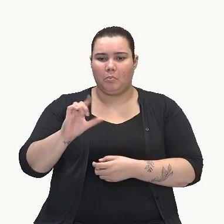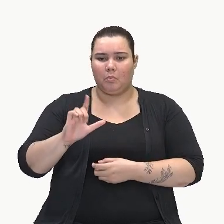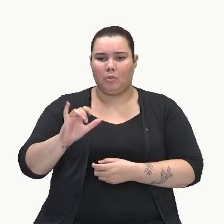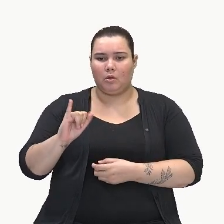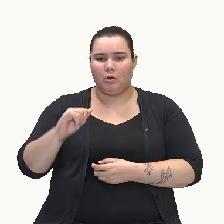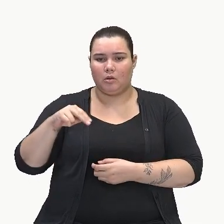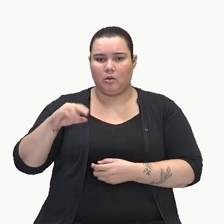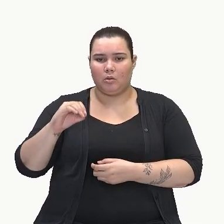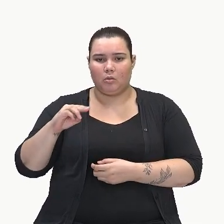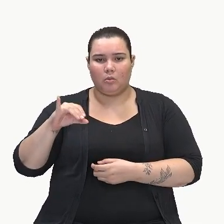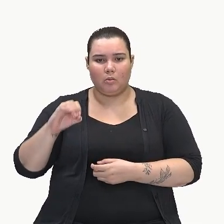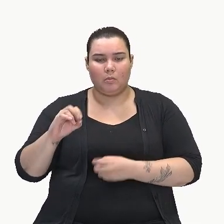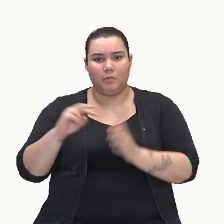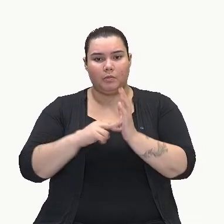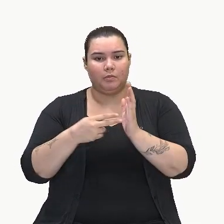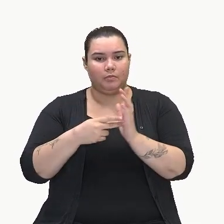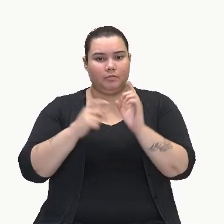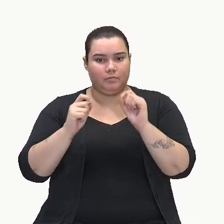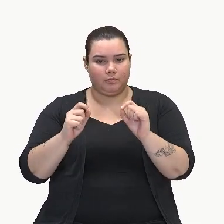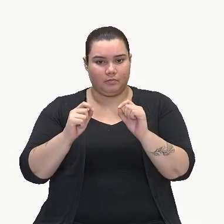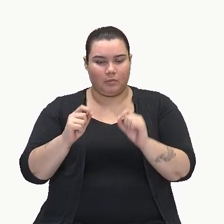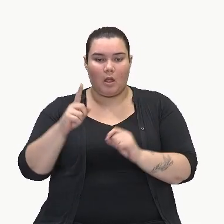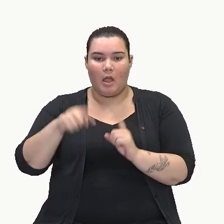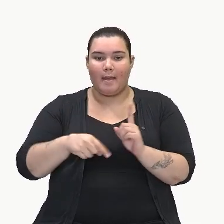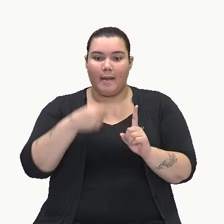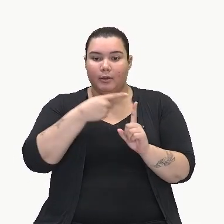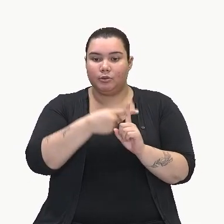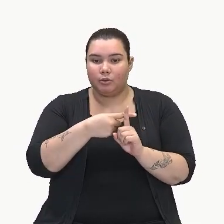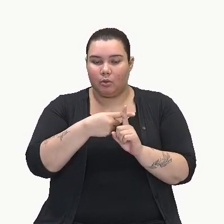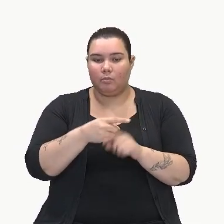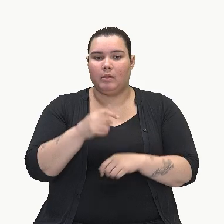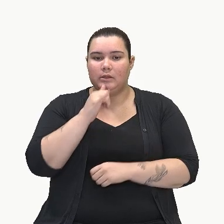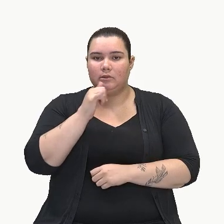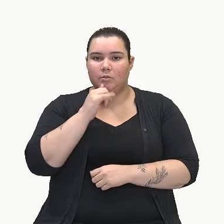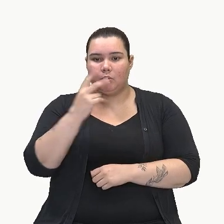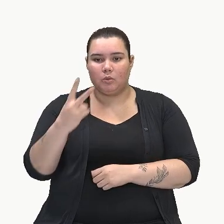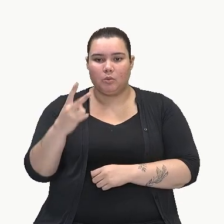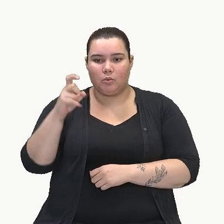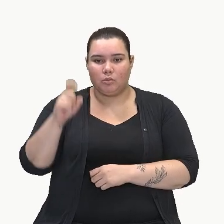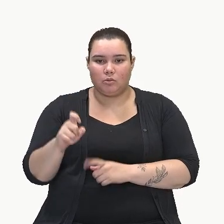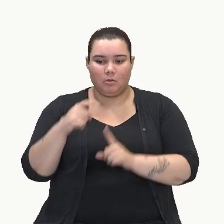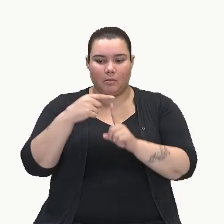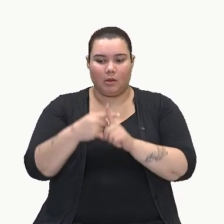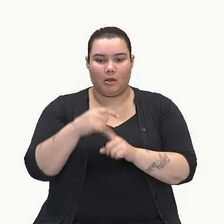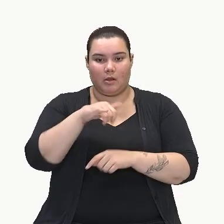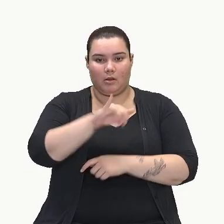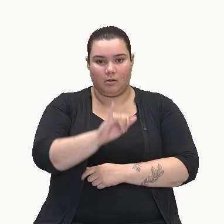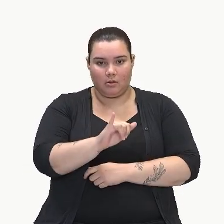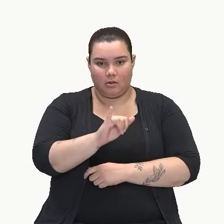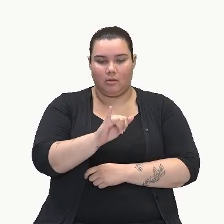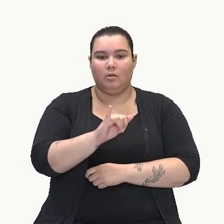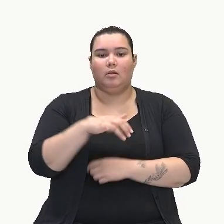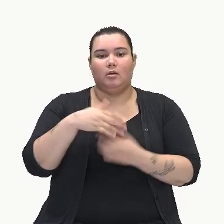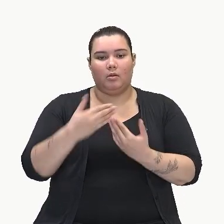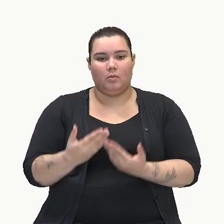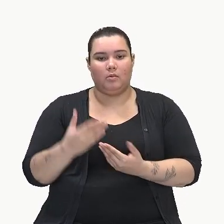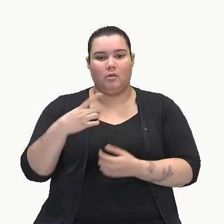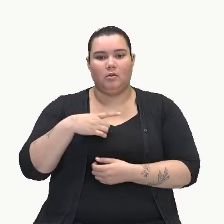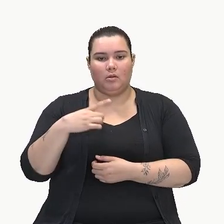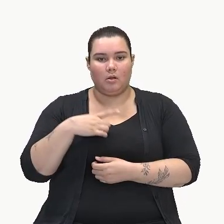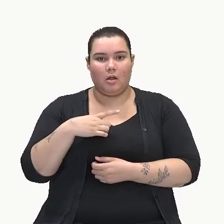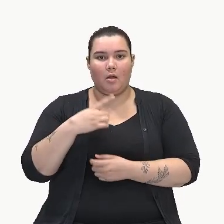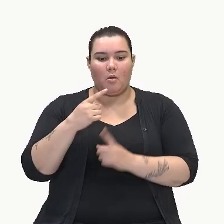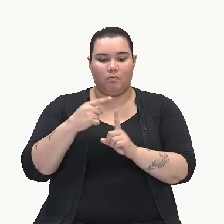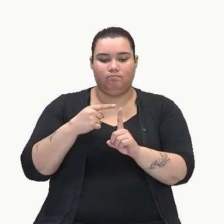como se eu fosse somar, tá? 2x mais y, observe que agora nós temos, ó, uma